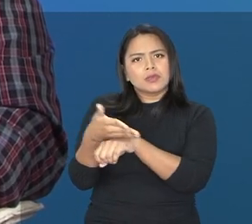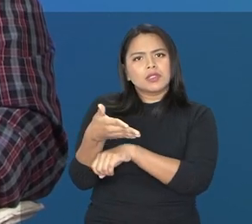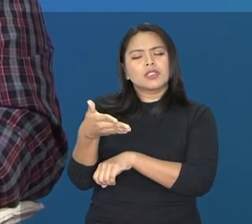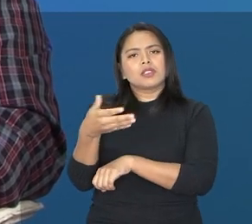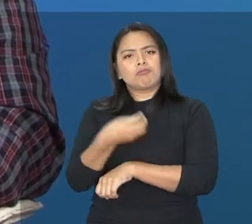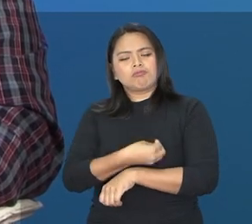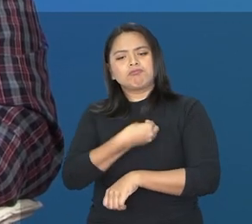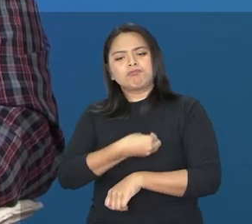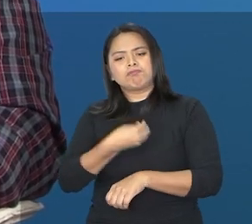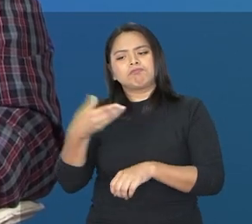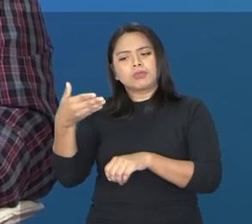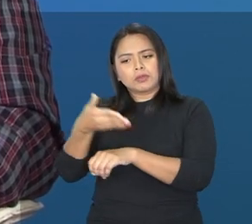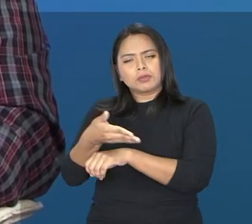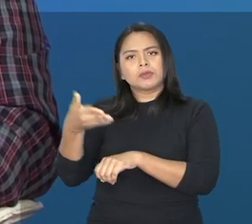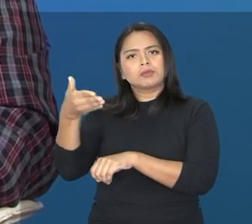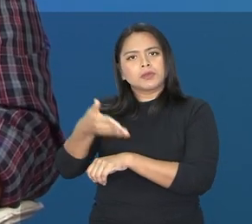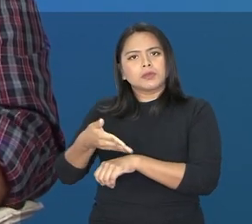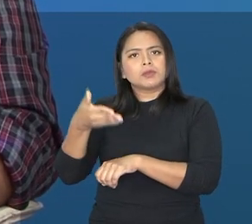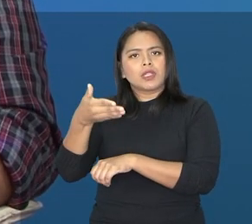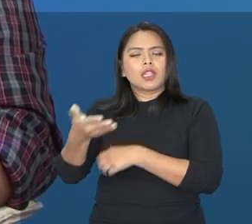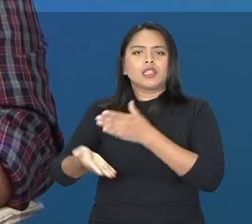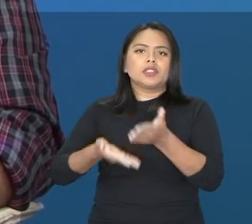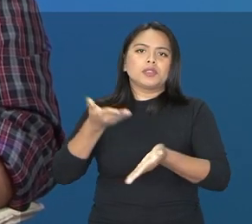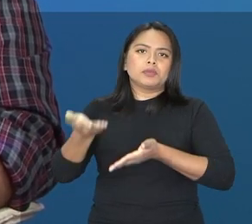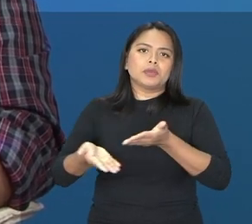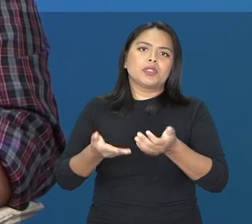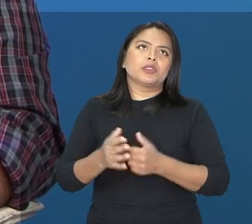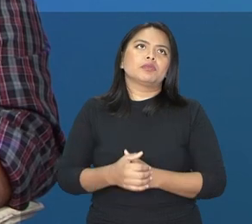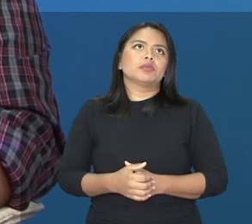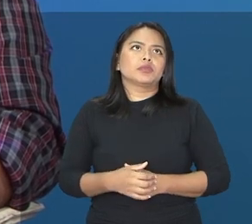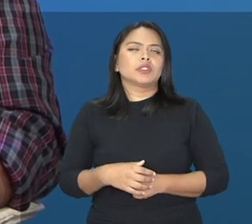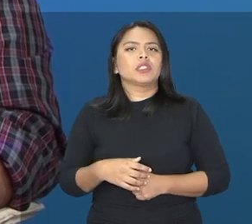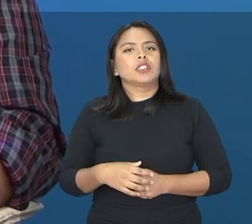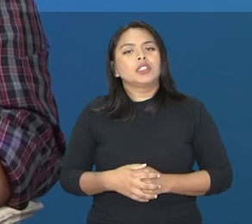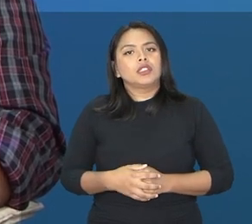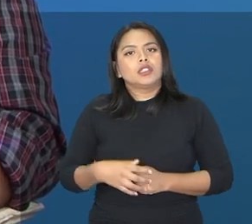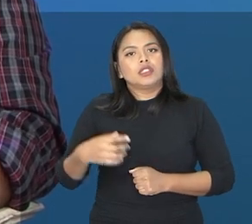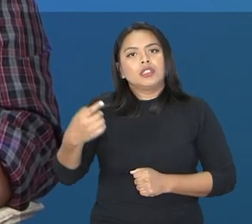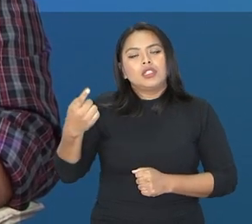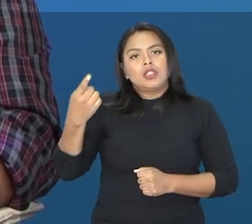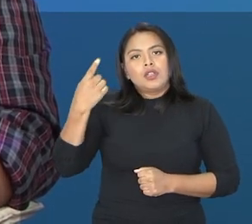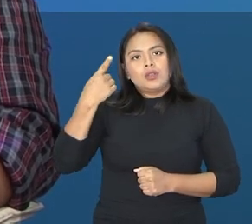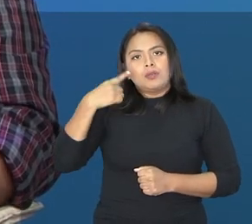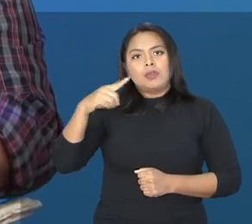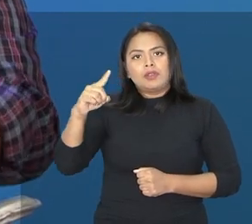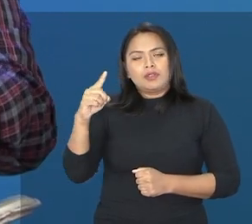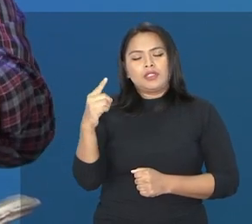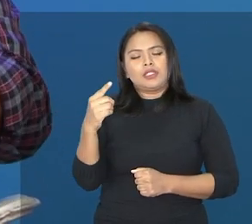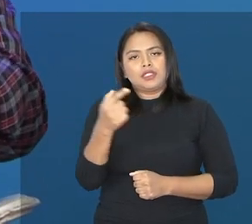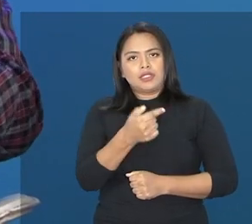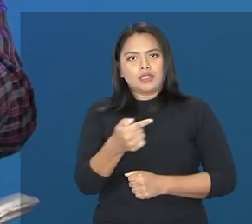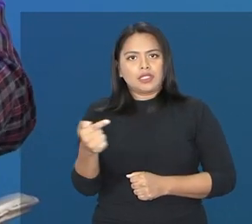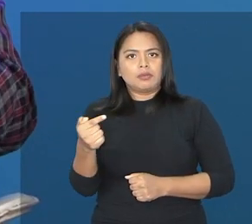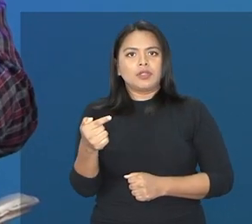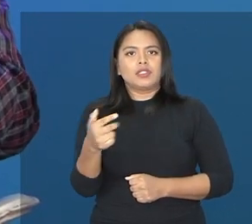semestre para atendê-los, né? Sempre sessões que ocorrem uma vez por semana em